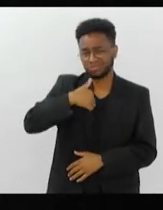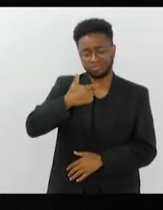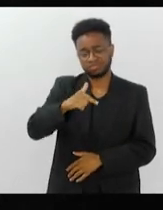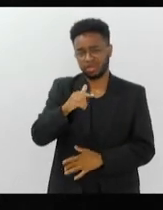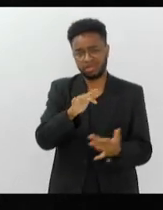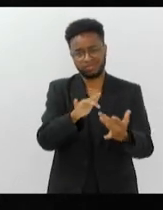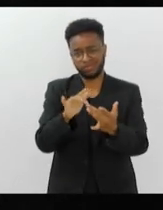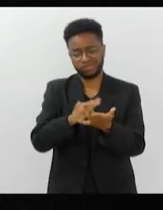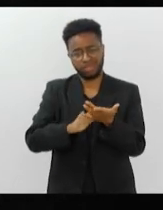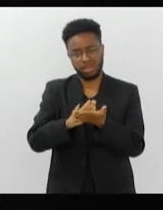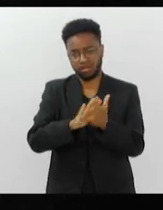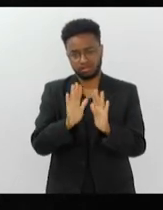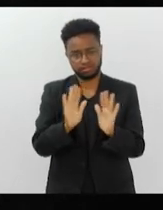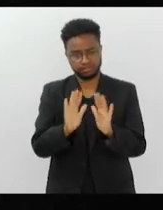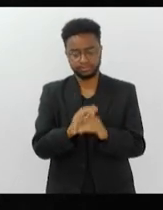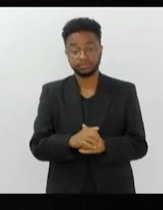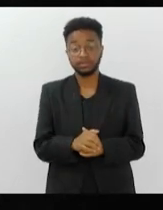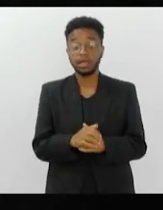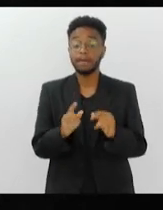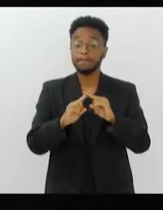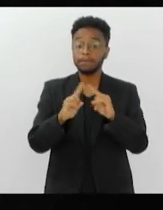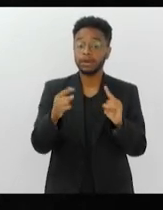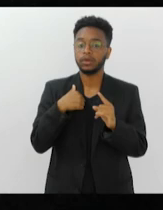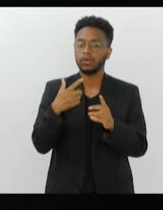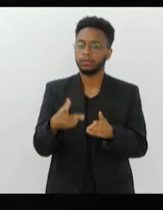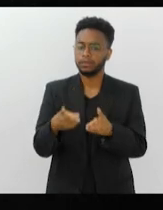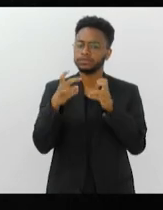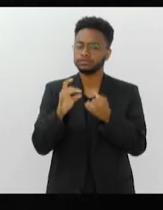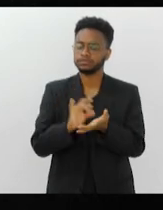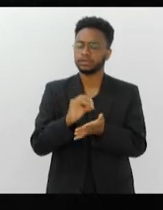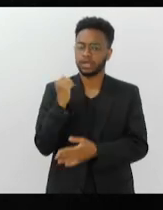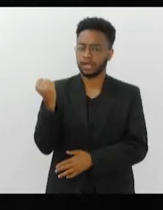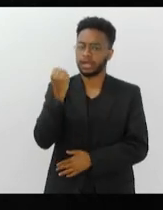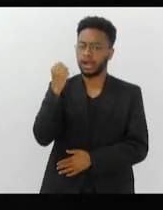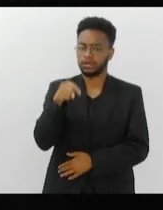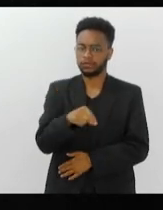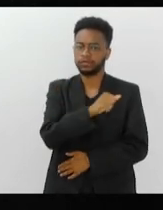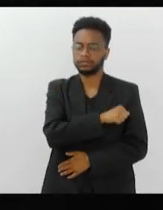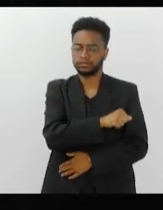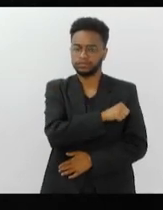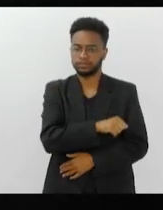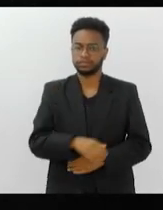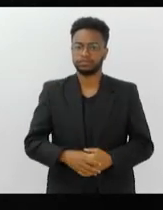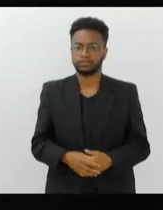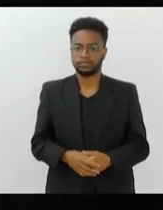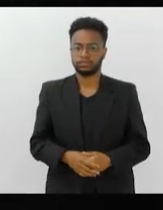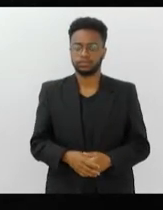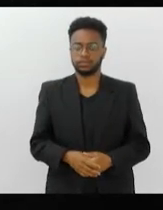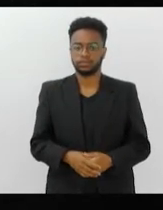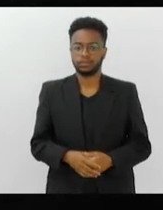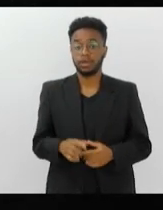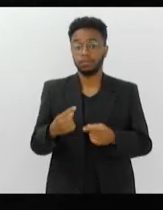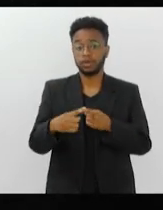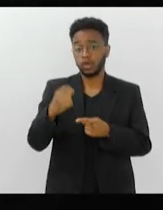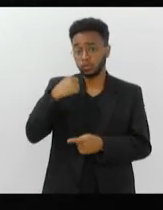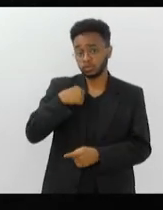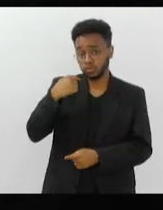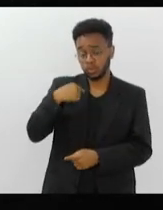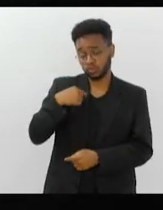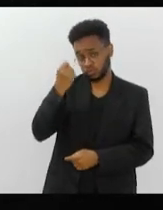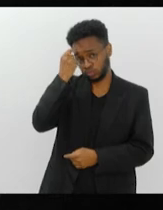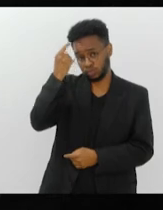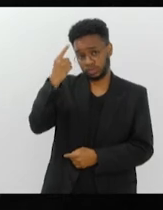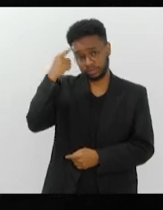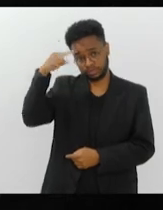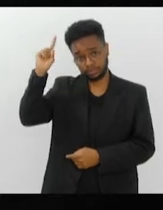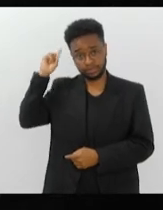desipe, nada disso. Mas eu vejo que a situação está muito grave no Estado do Rio de Janeiro. Eu tomei conhecimento que semana passada eu uma reunião